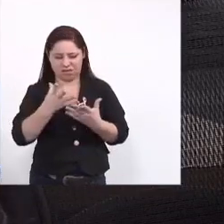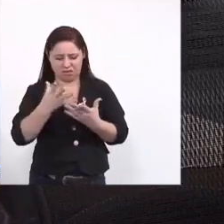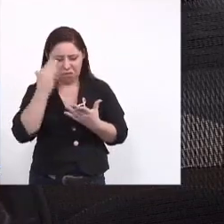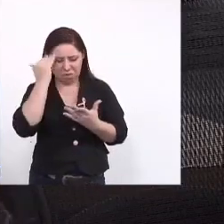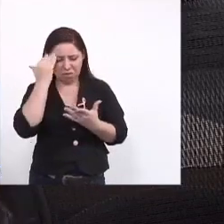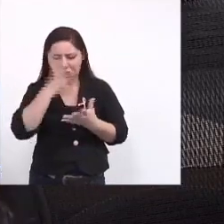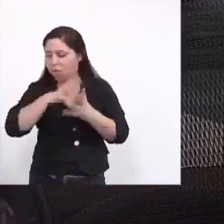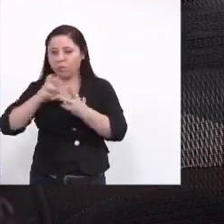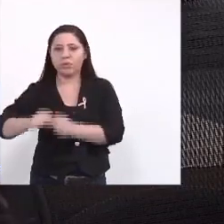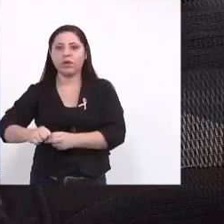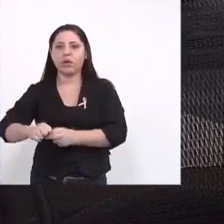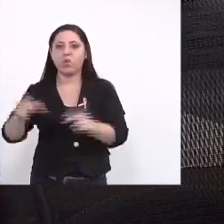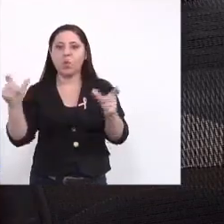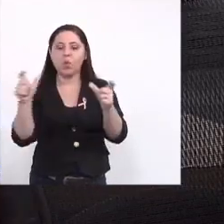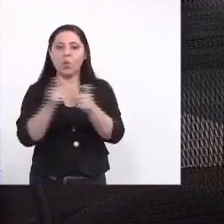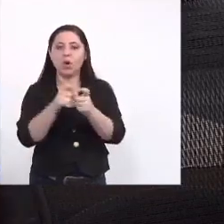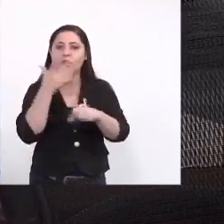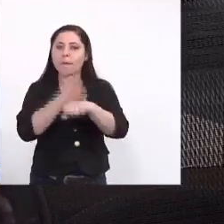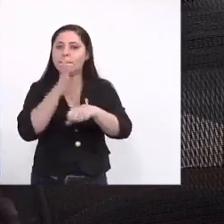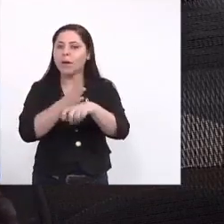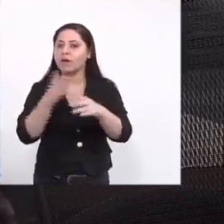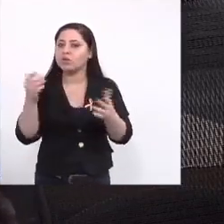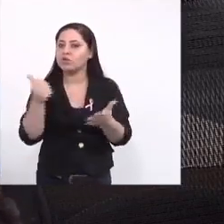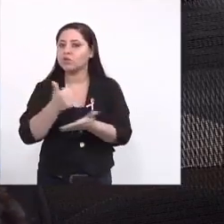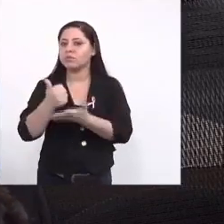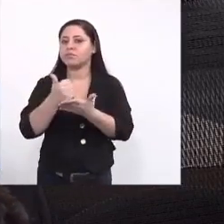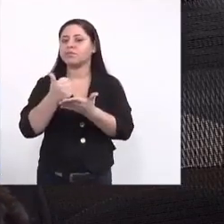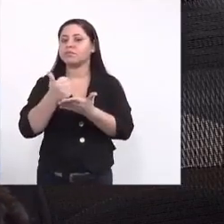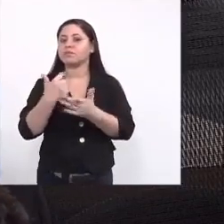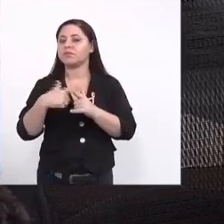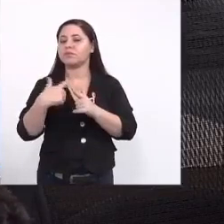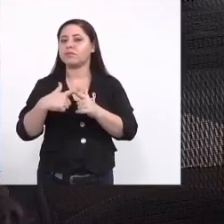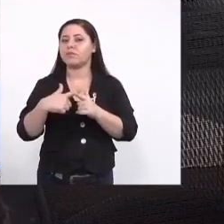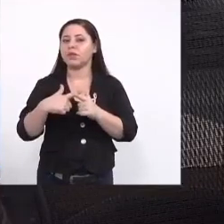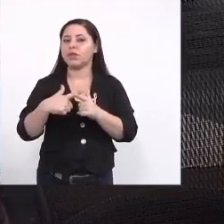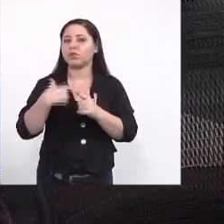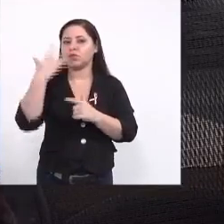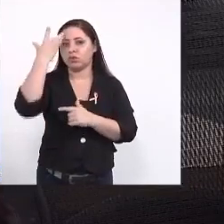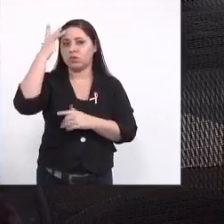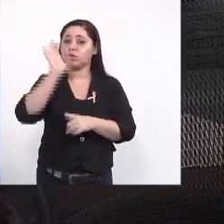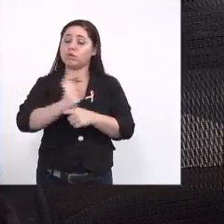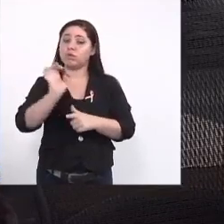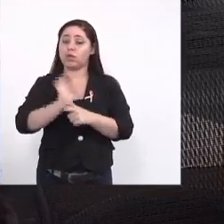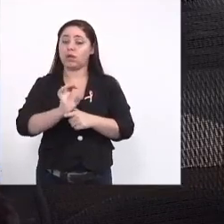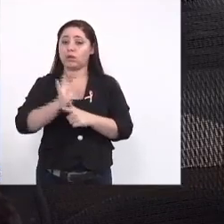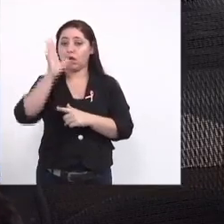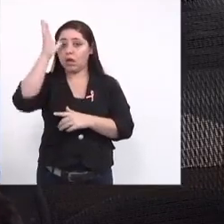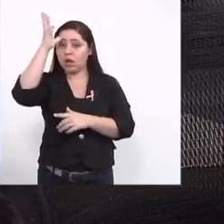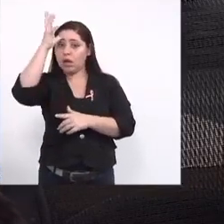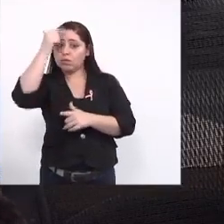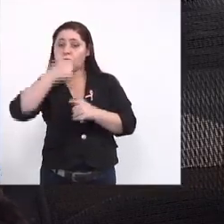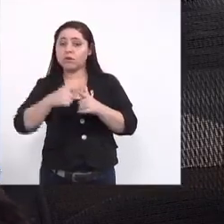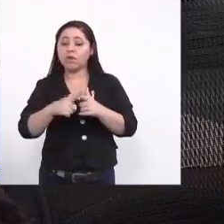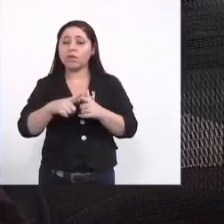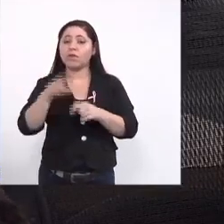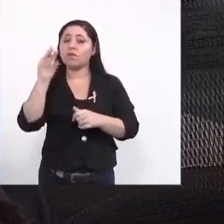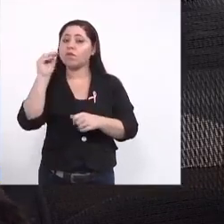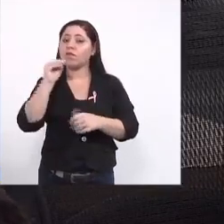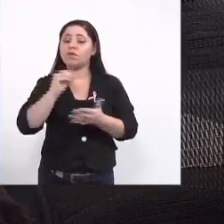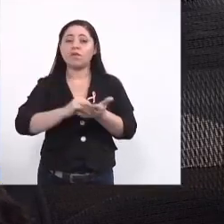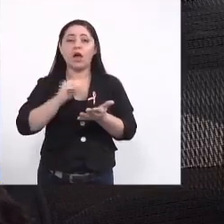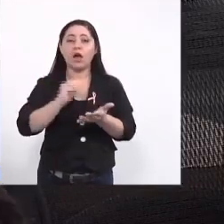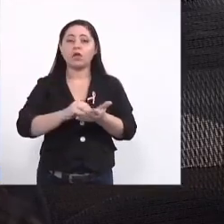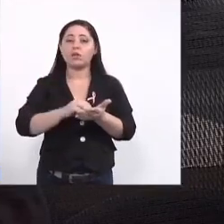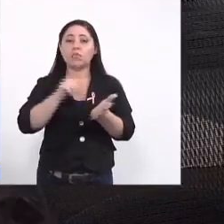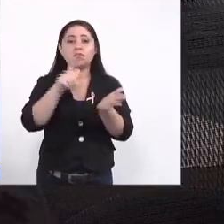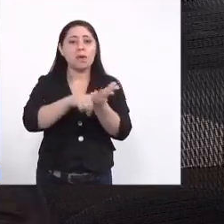curta e prática esse material e não sei se é o Estado que é responsável por isso mas a falta de material de panfleto